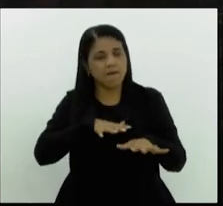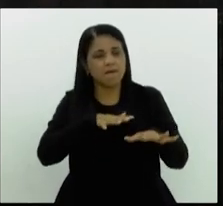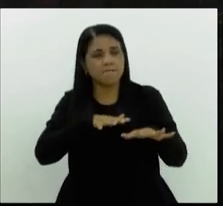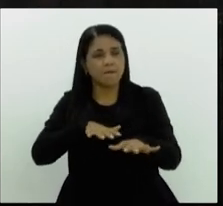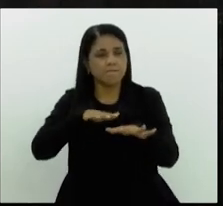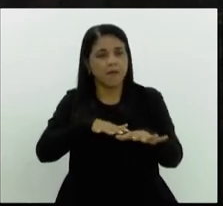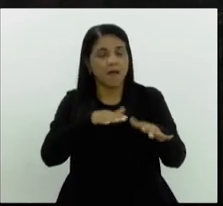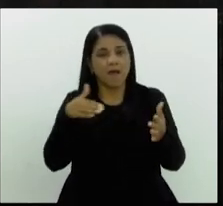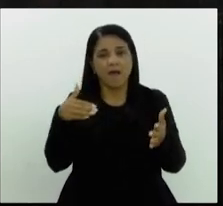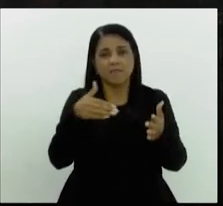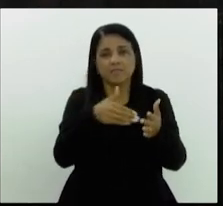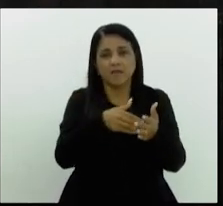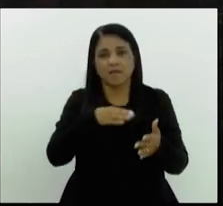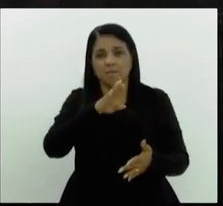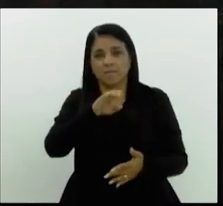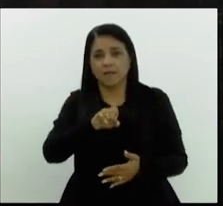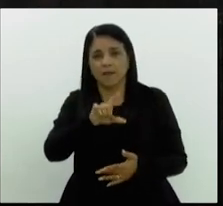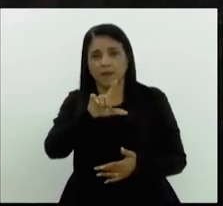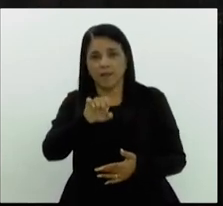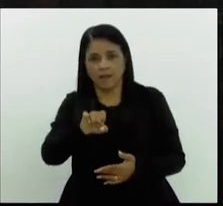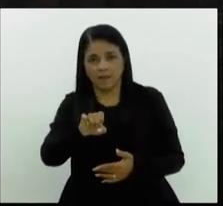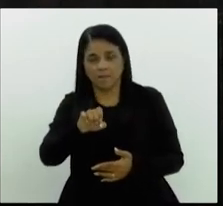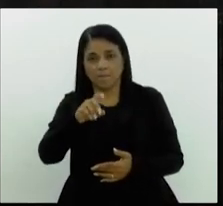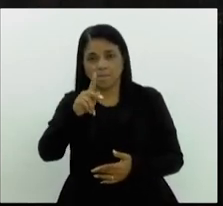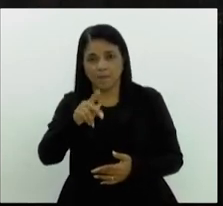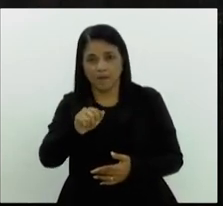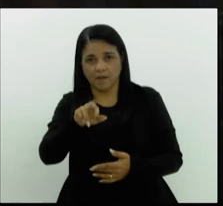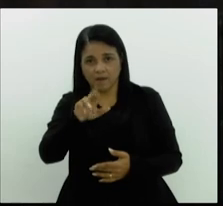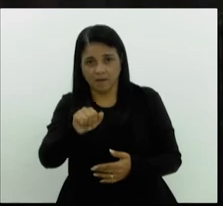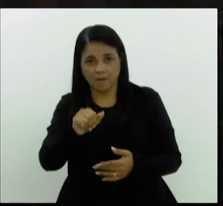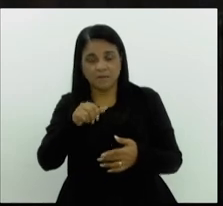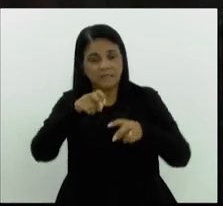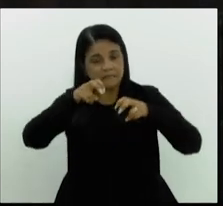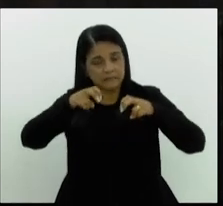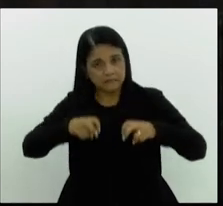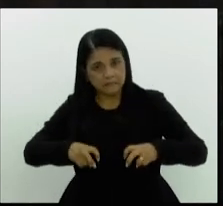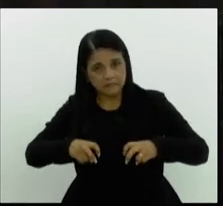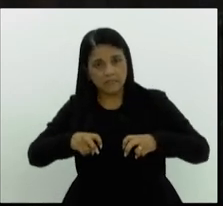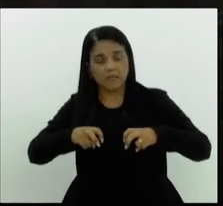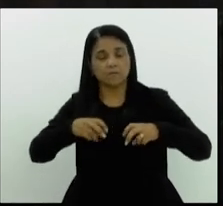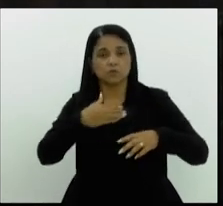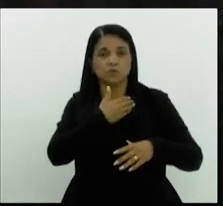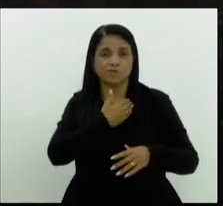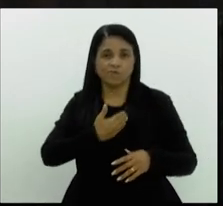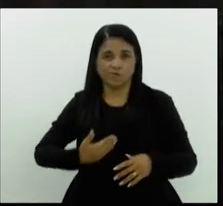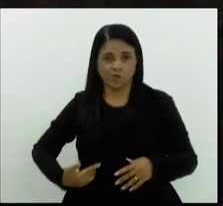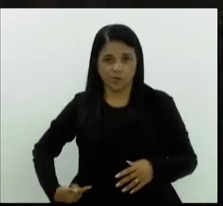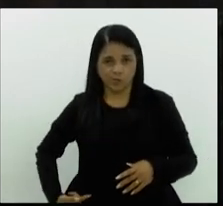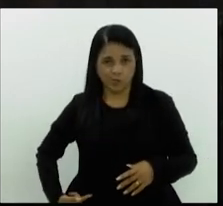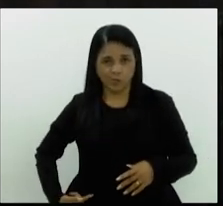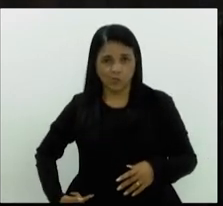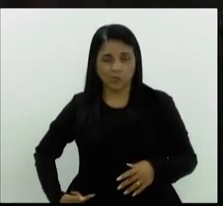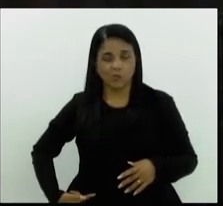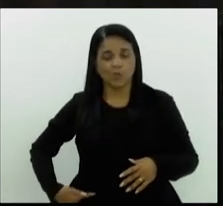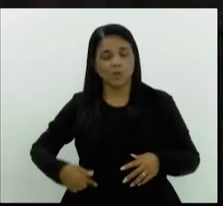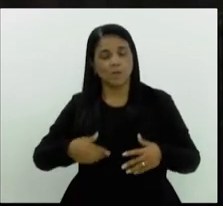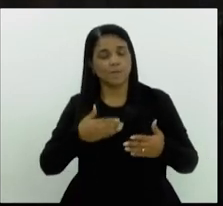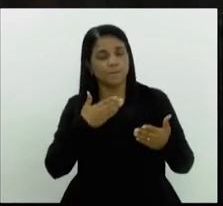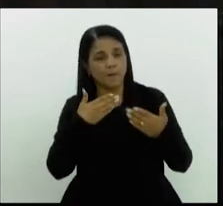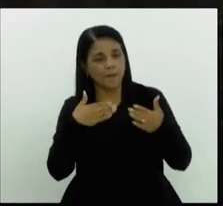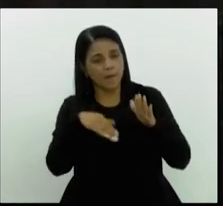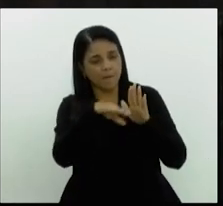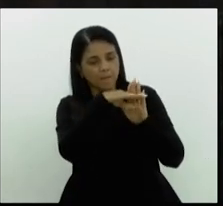Belém do Pará para sentar com o governador, sentar à mesa para colocarem as